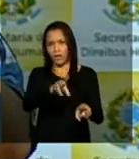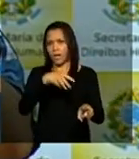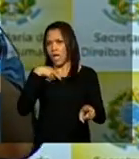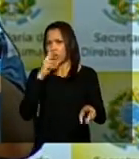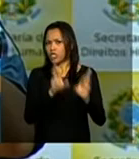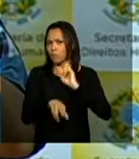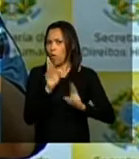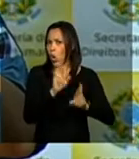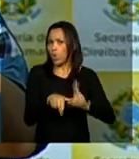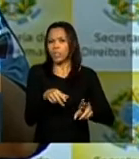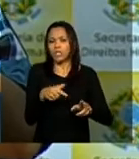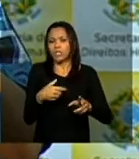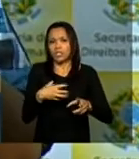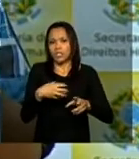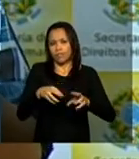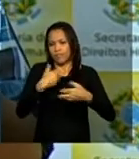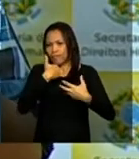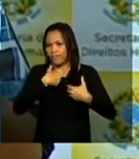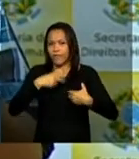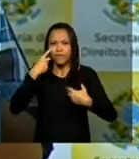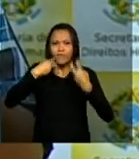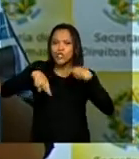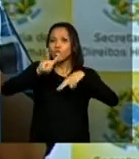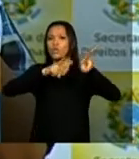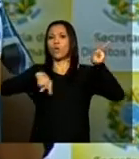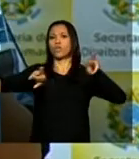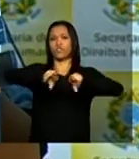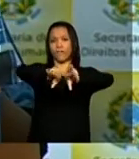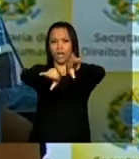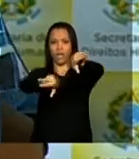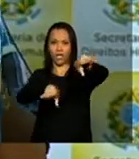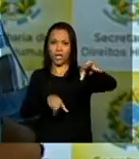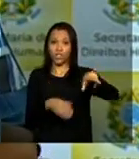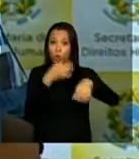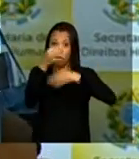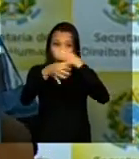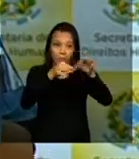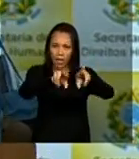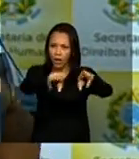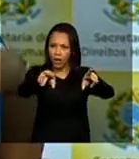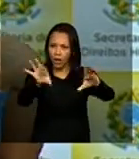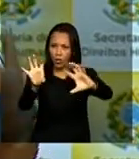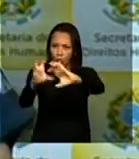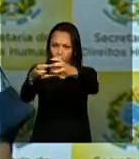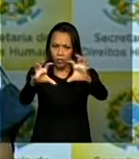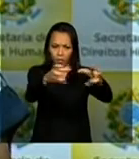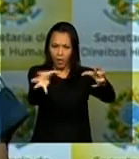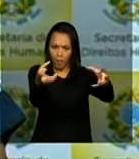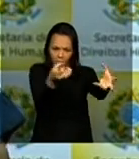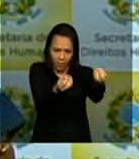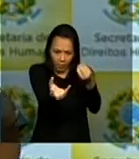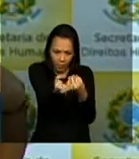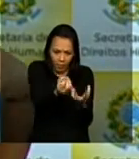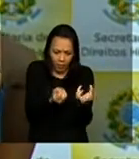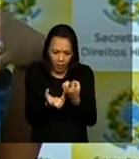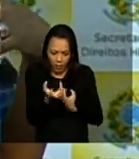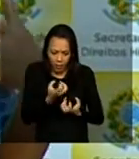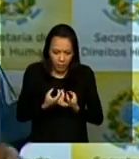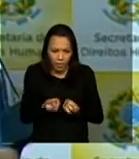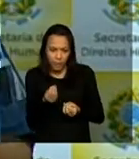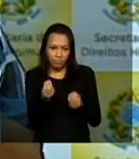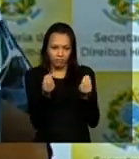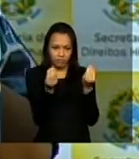diferentes linguagens especialmente respostas que nasceram de uma produção cultural